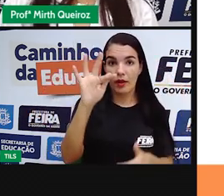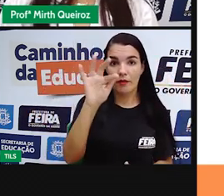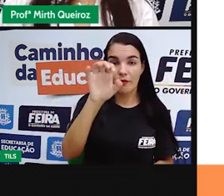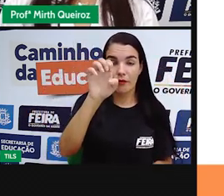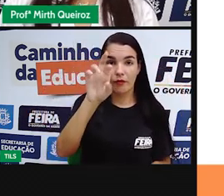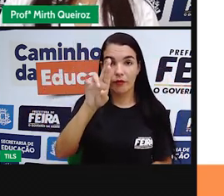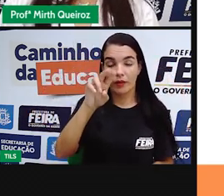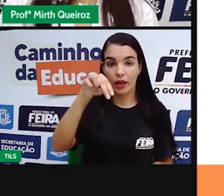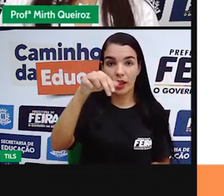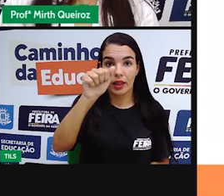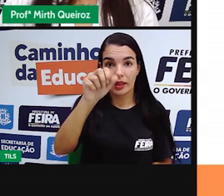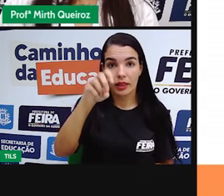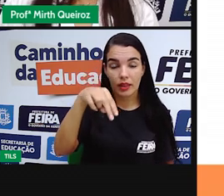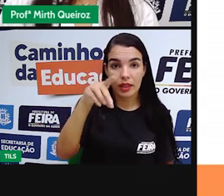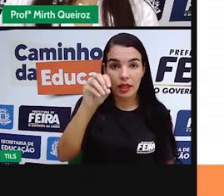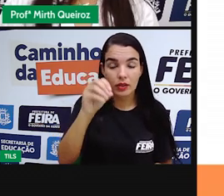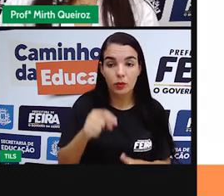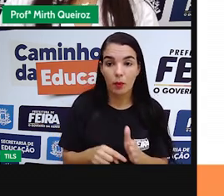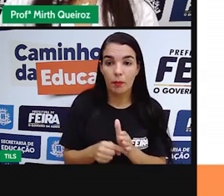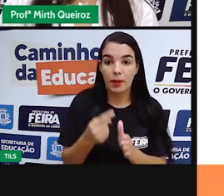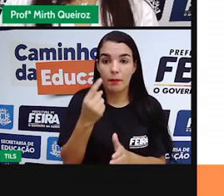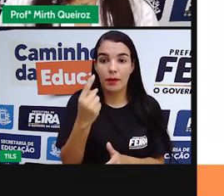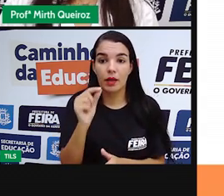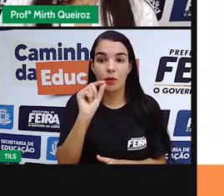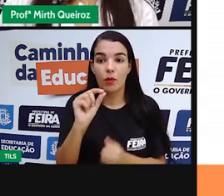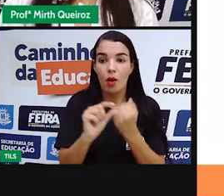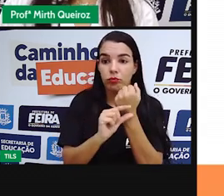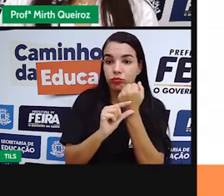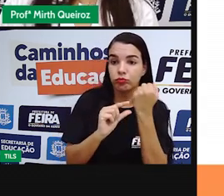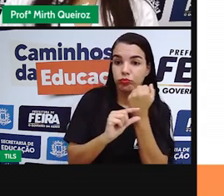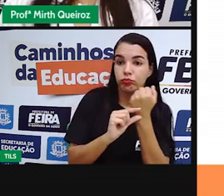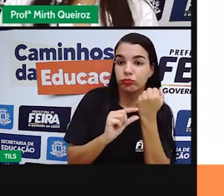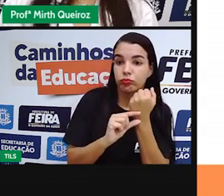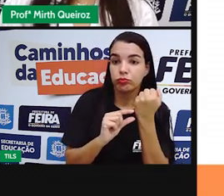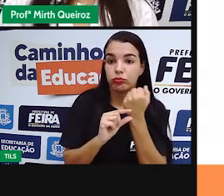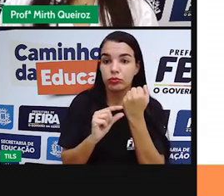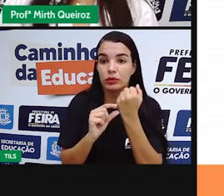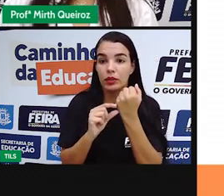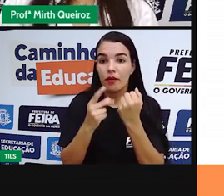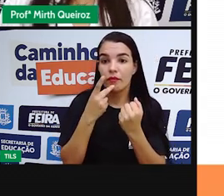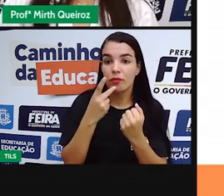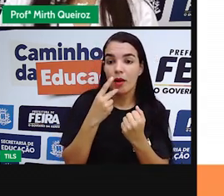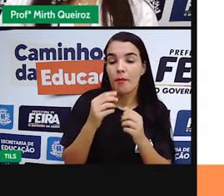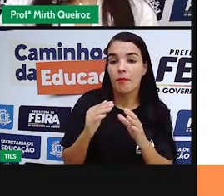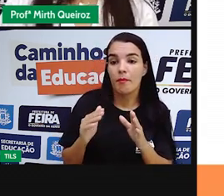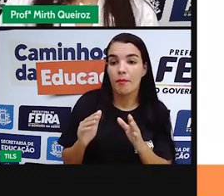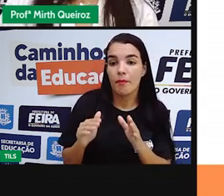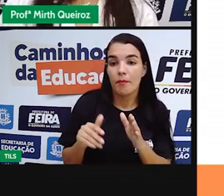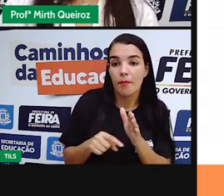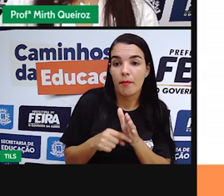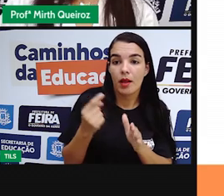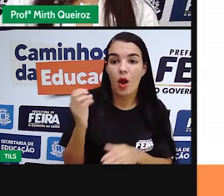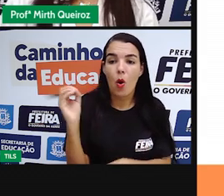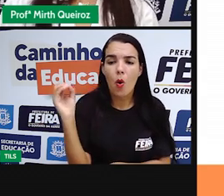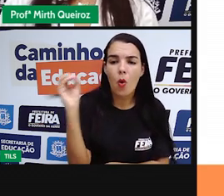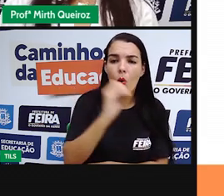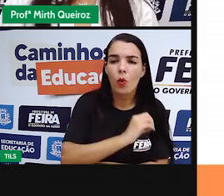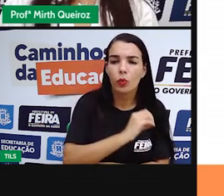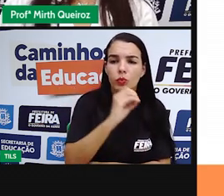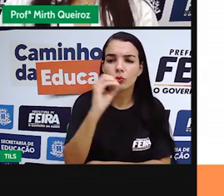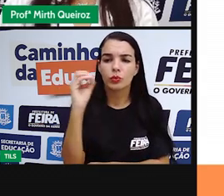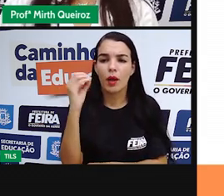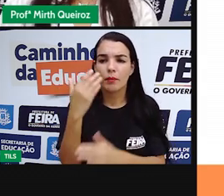Infelizmente, o outono dessa primeira série perdesse. Mas o pintor fez outras séries com pequenas diferenças,